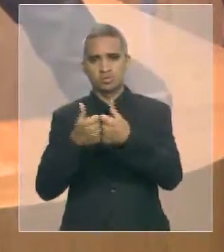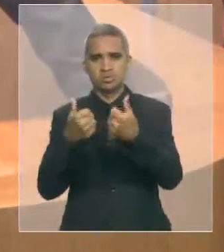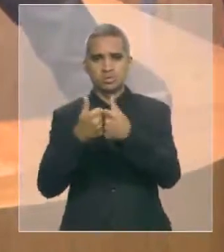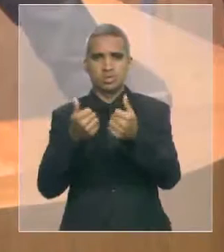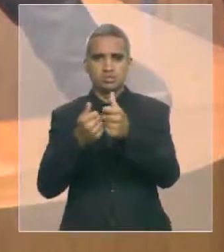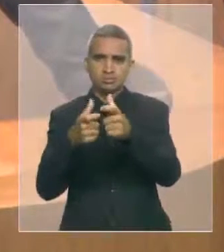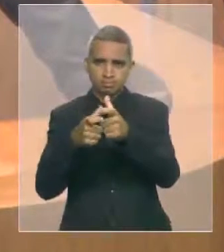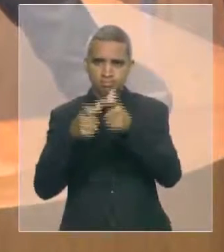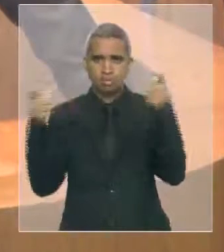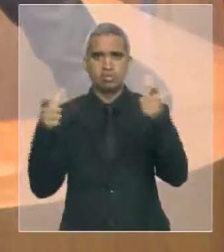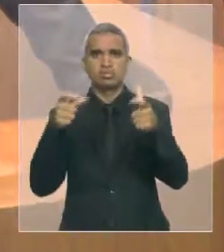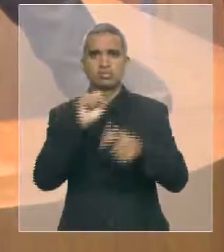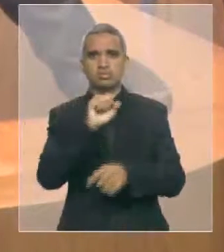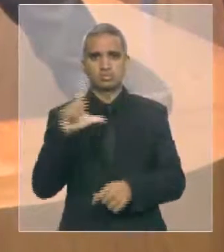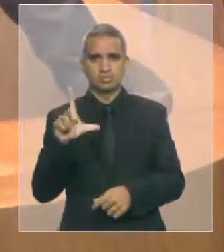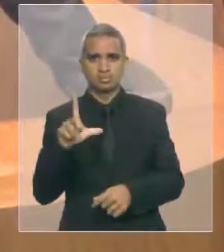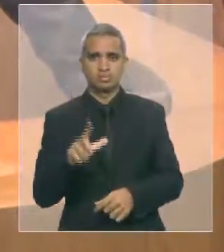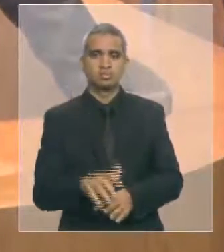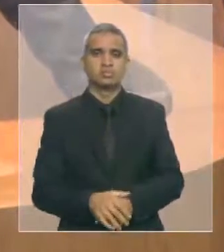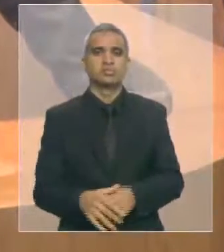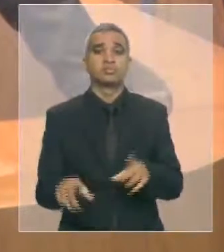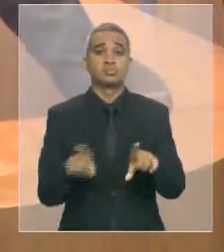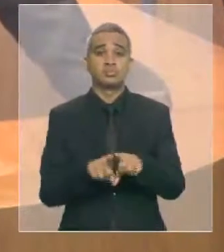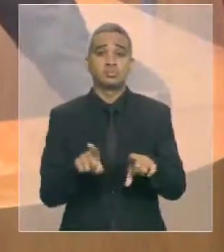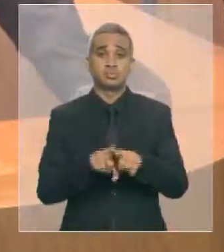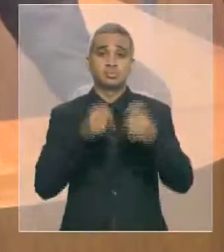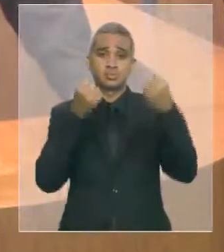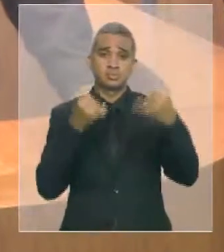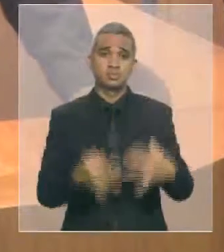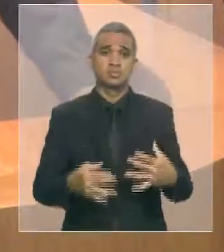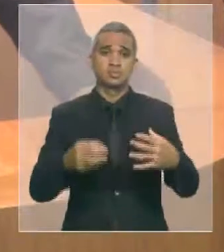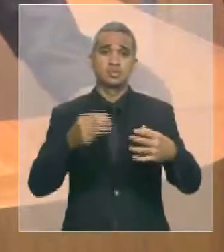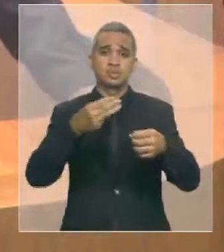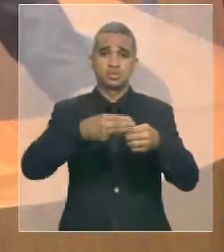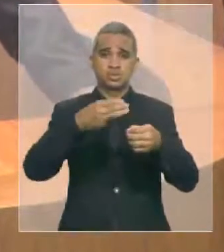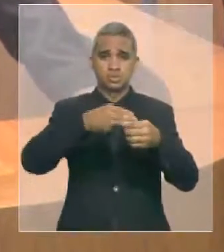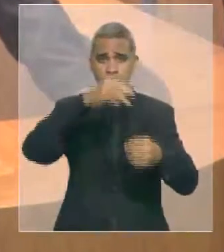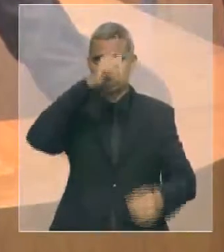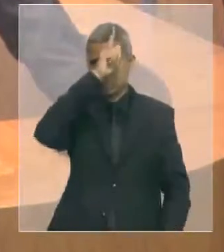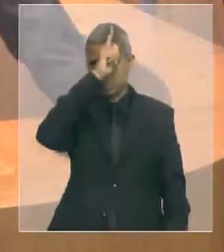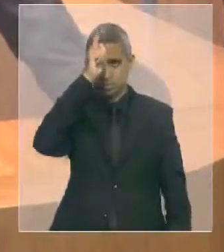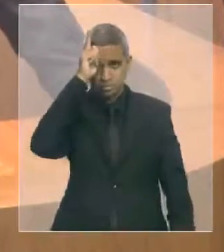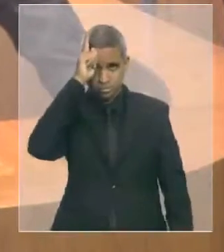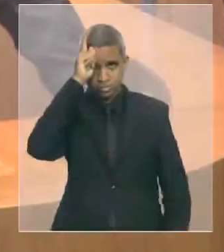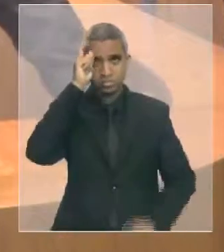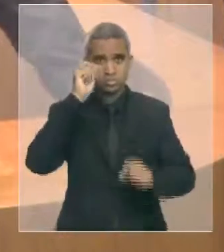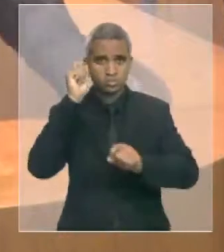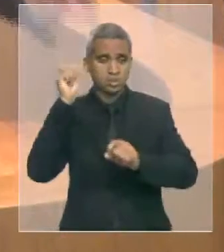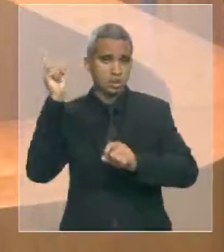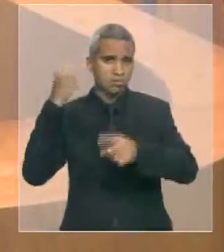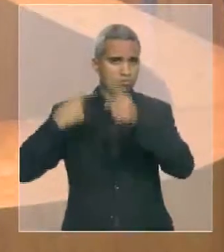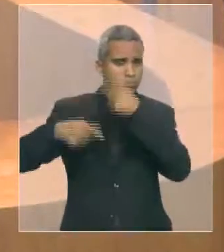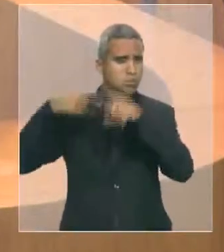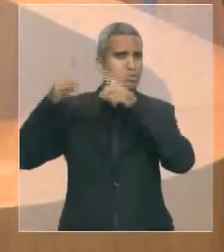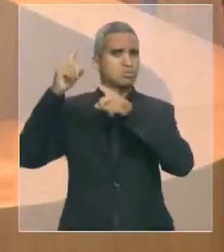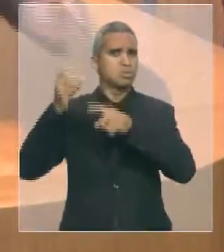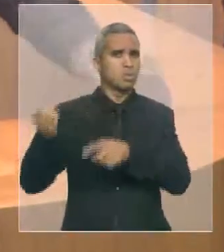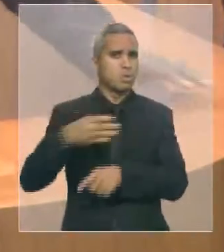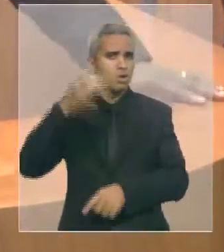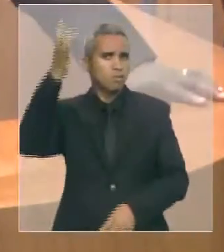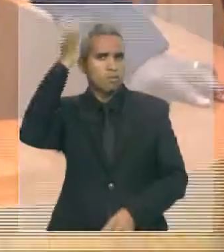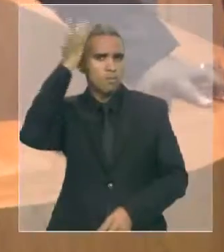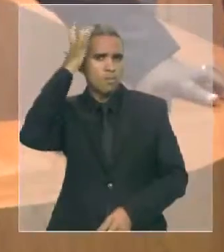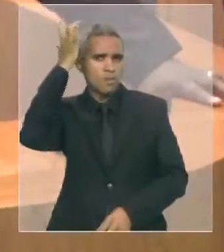fala do município de Grajaú, que inovam no combate à violência, e lá nós temos o nosso capitão Antissuca, que é